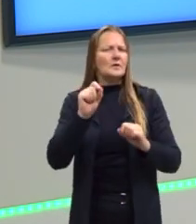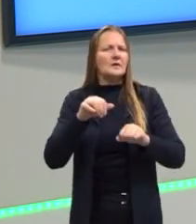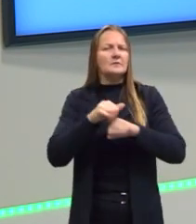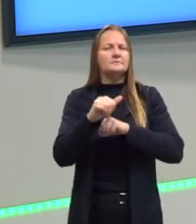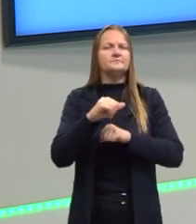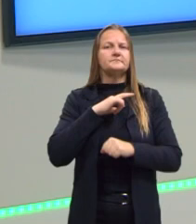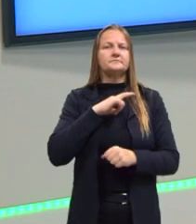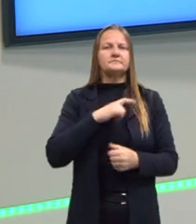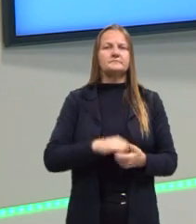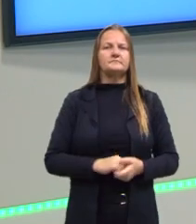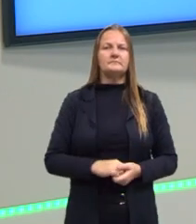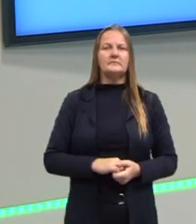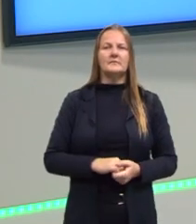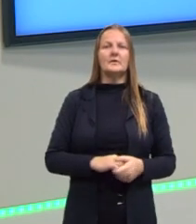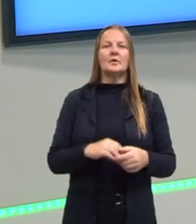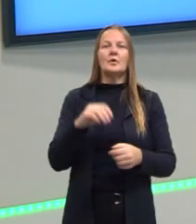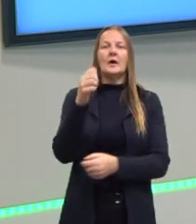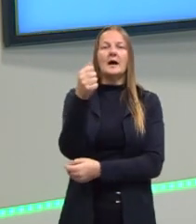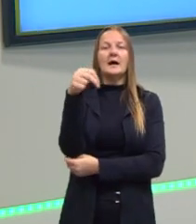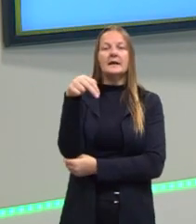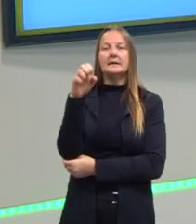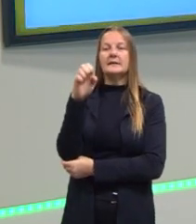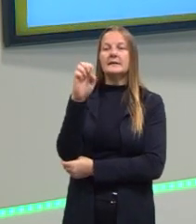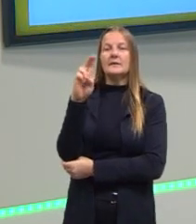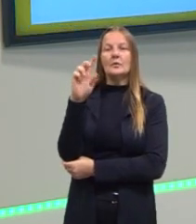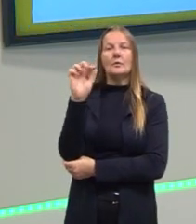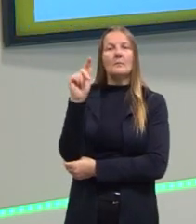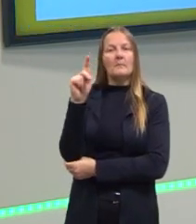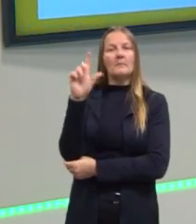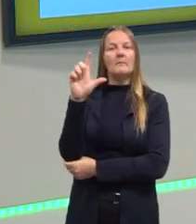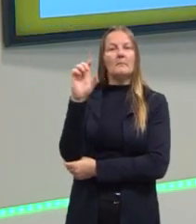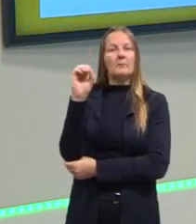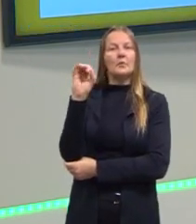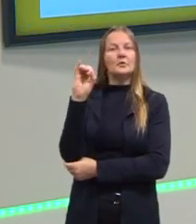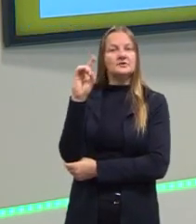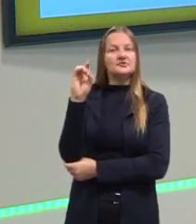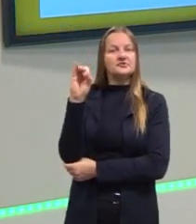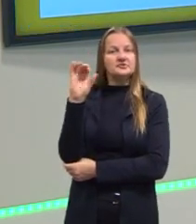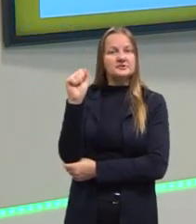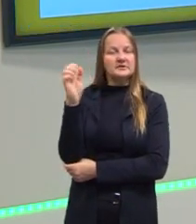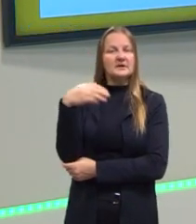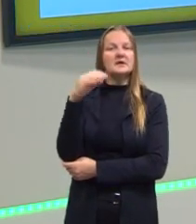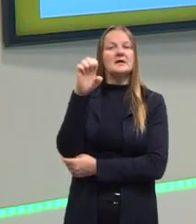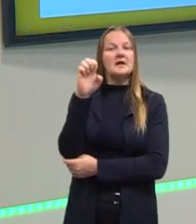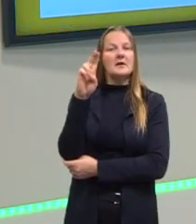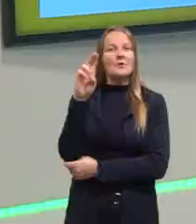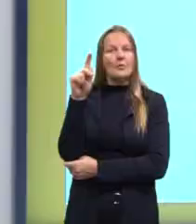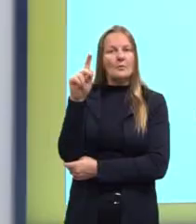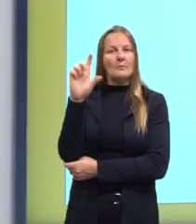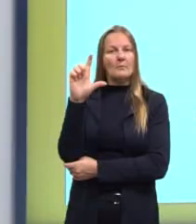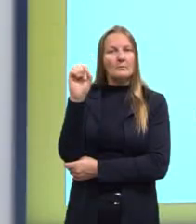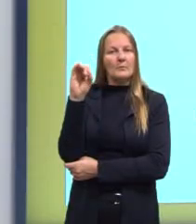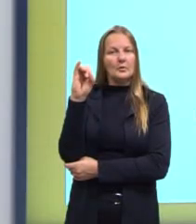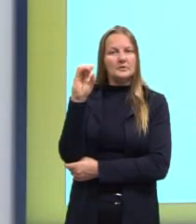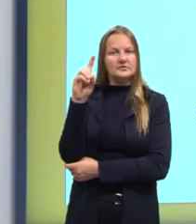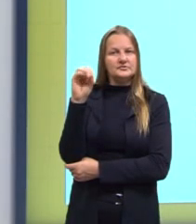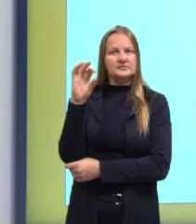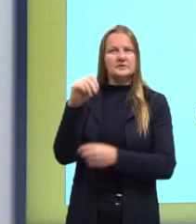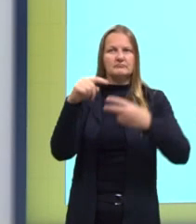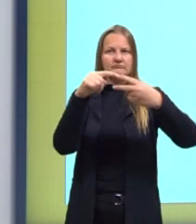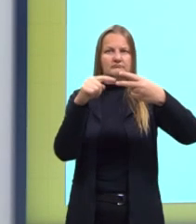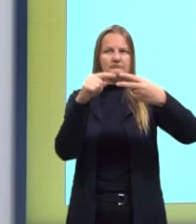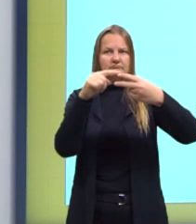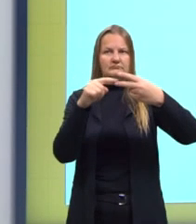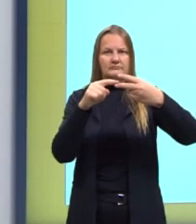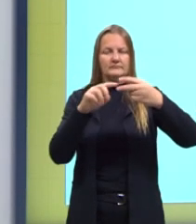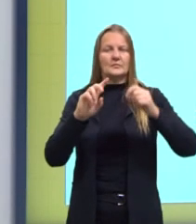a aneuploidia e a euploidia. Na aneuploidia, ela vai ocorrer